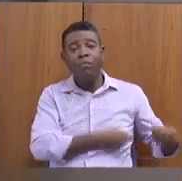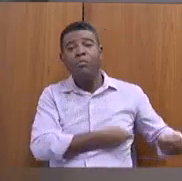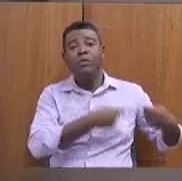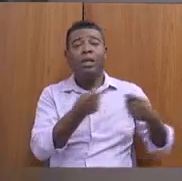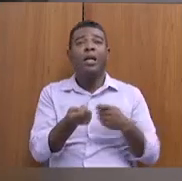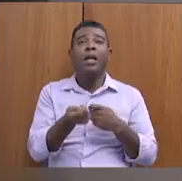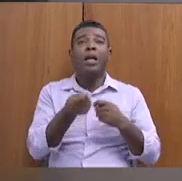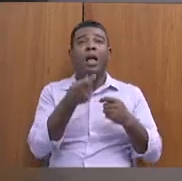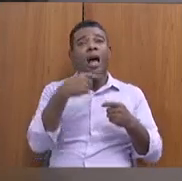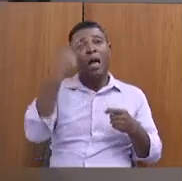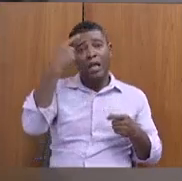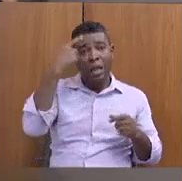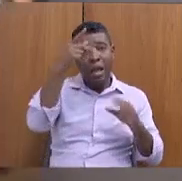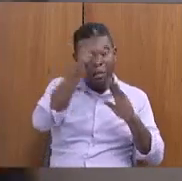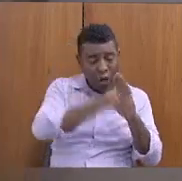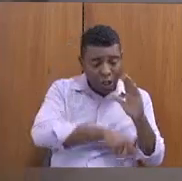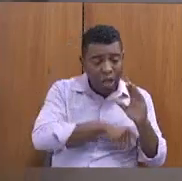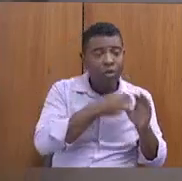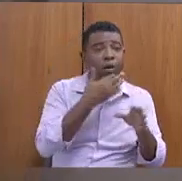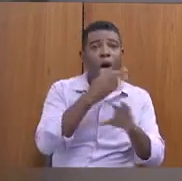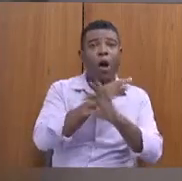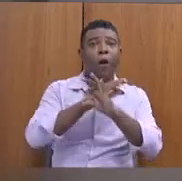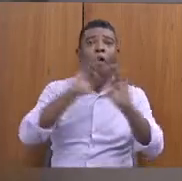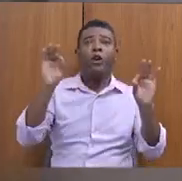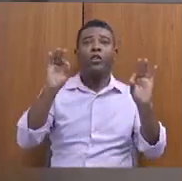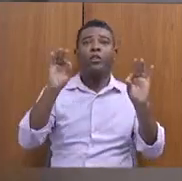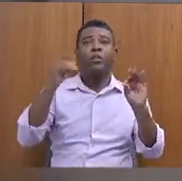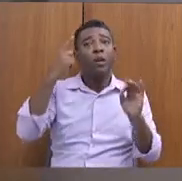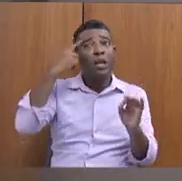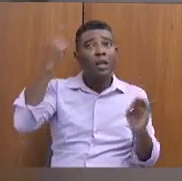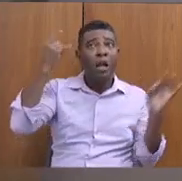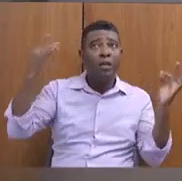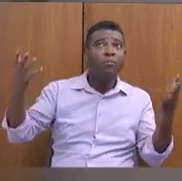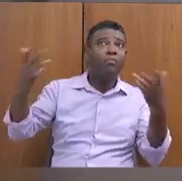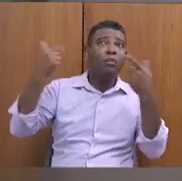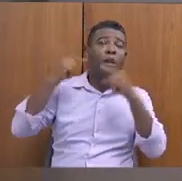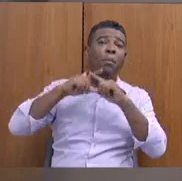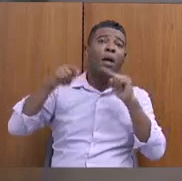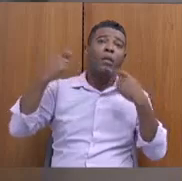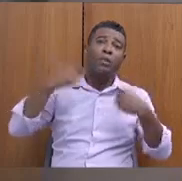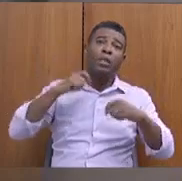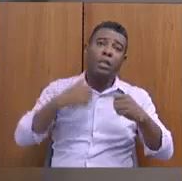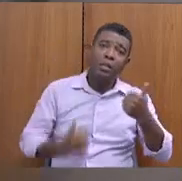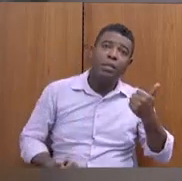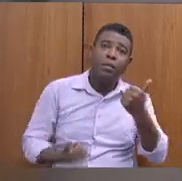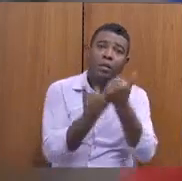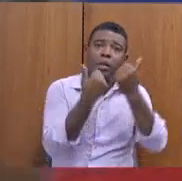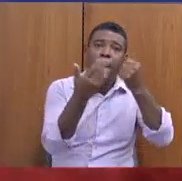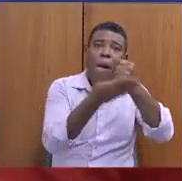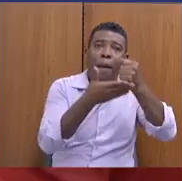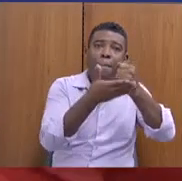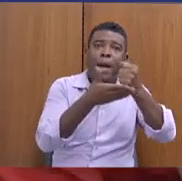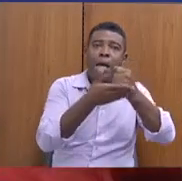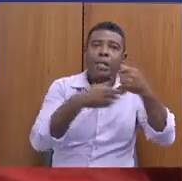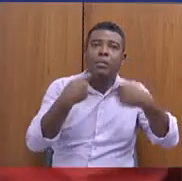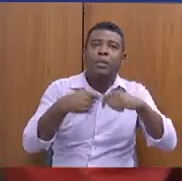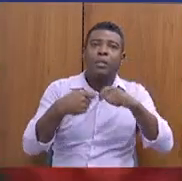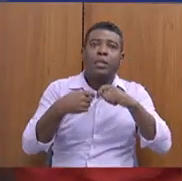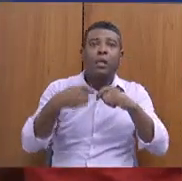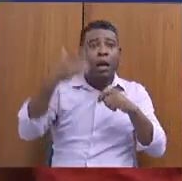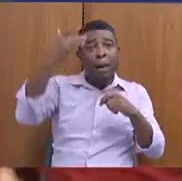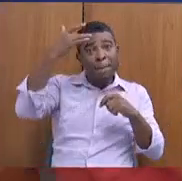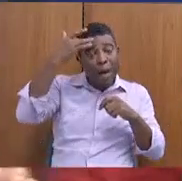ótimo, ideia é excelente, mas tem que estar embasado porque amanhã o produtor fica totalmente vulnerável.